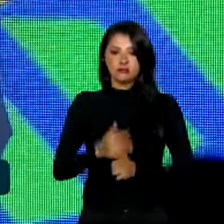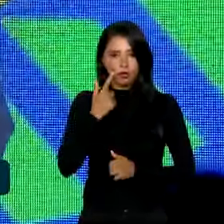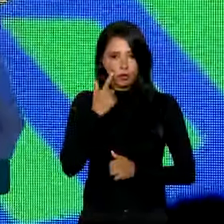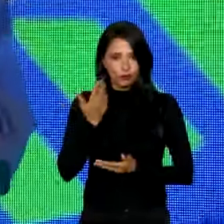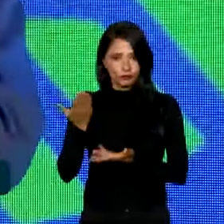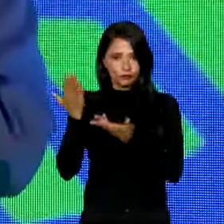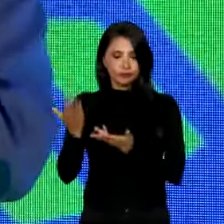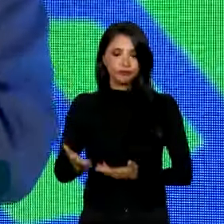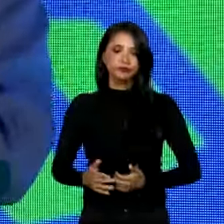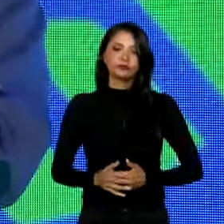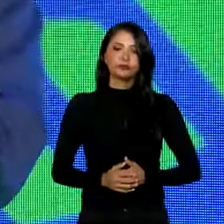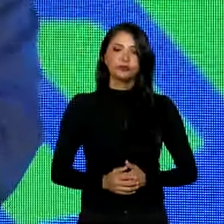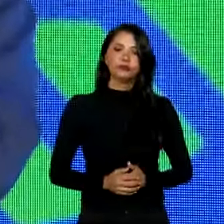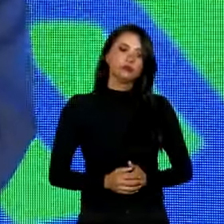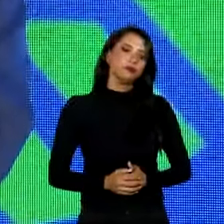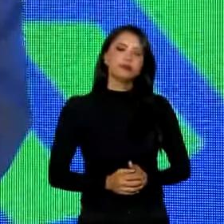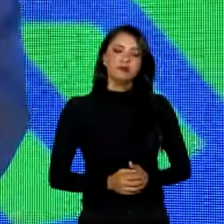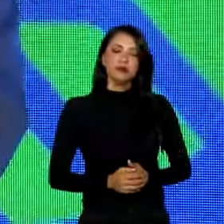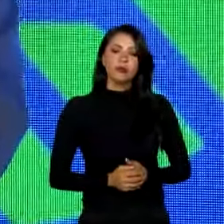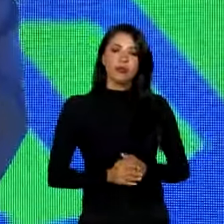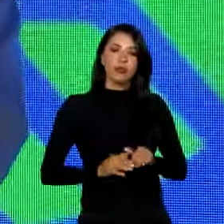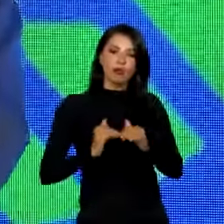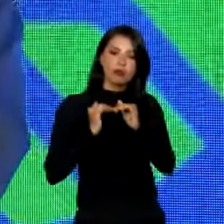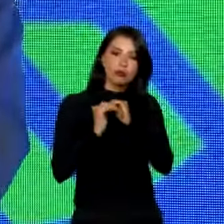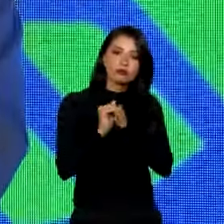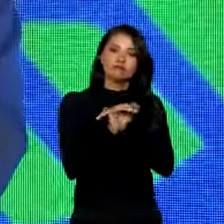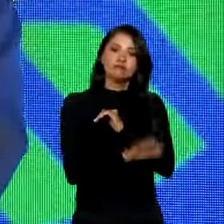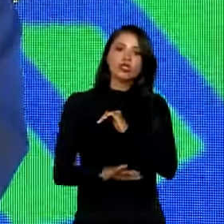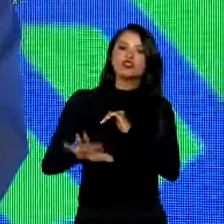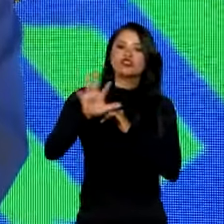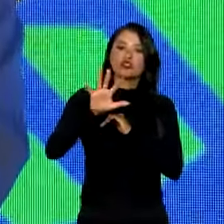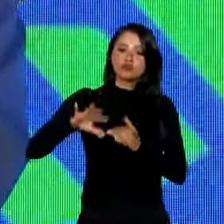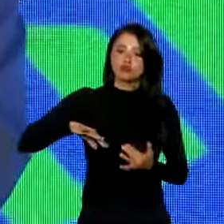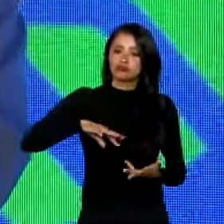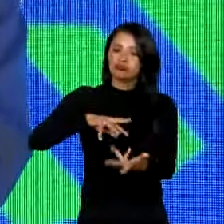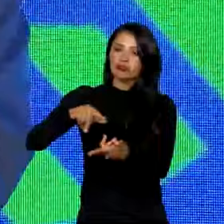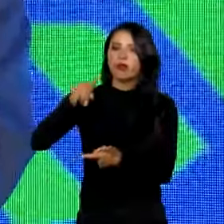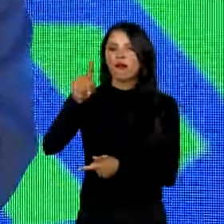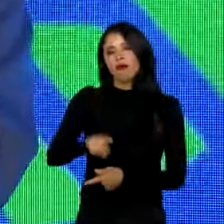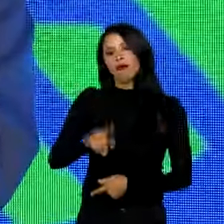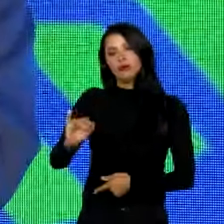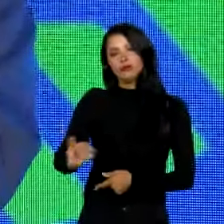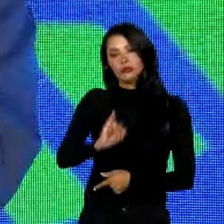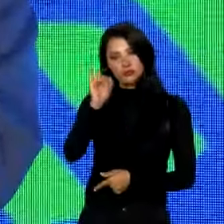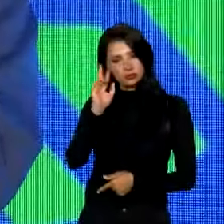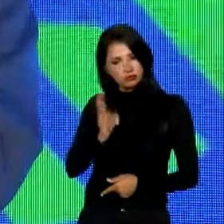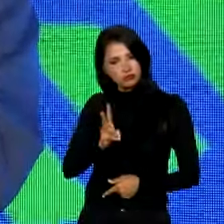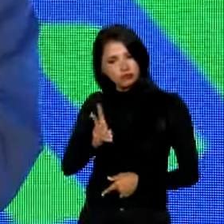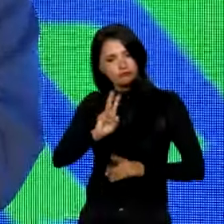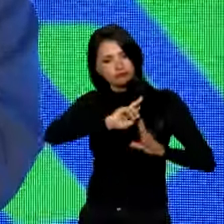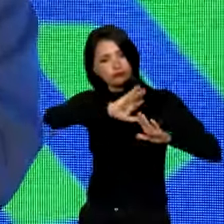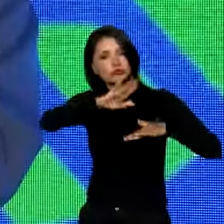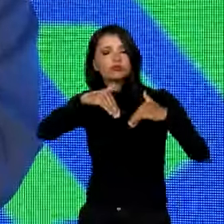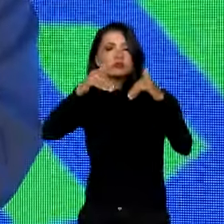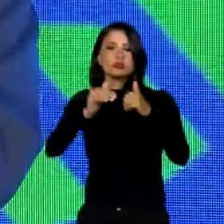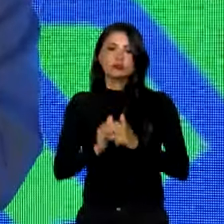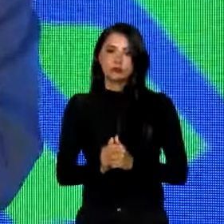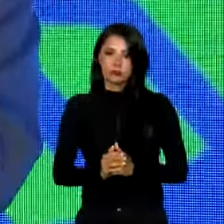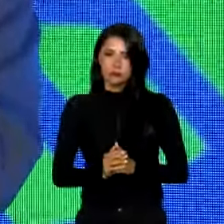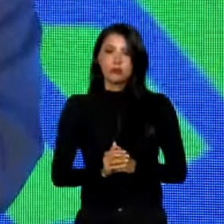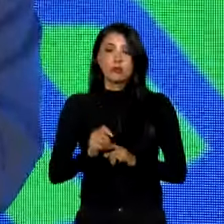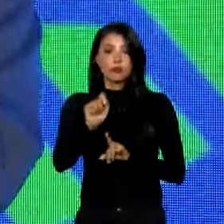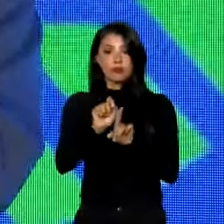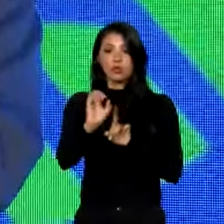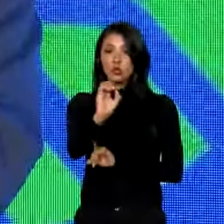A estabilidade regional e internacional são essenciais para a prosperidade e o desenvolvimento. Em